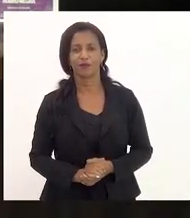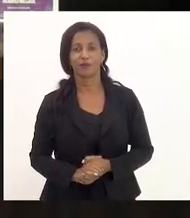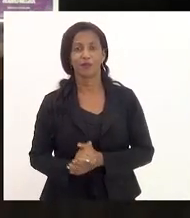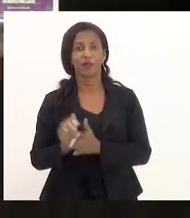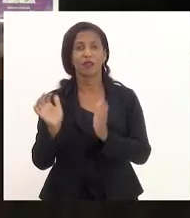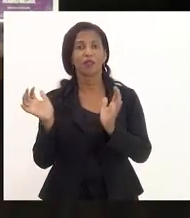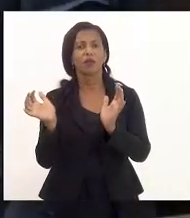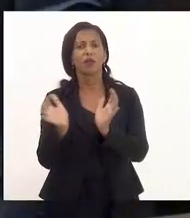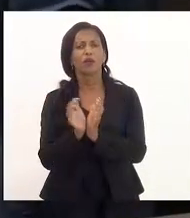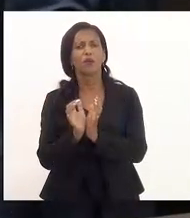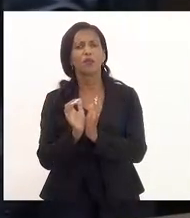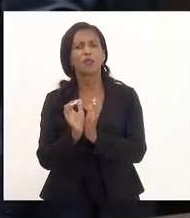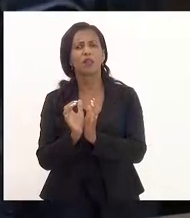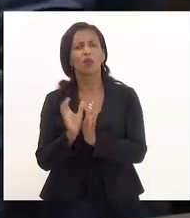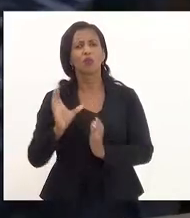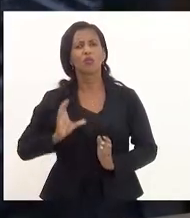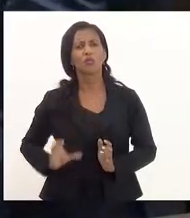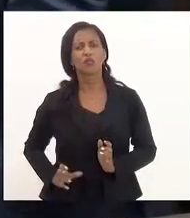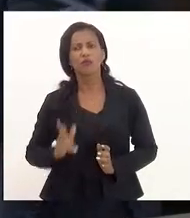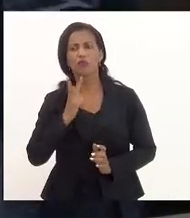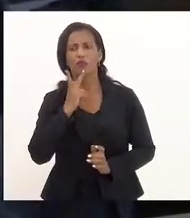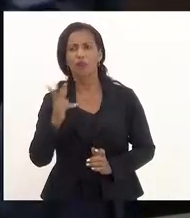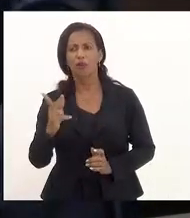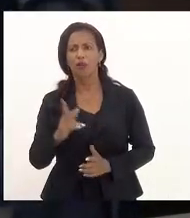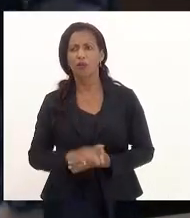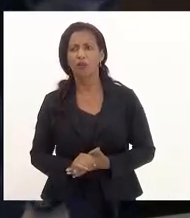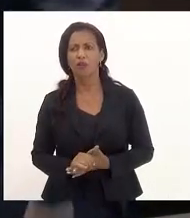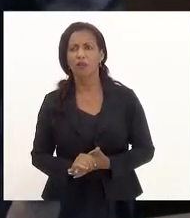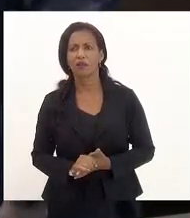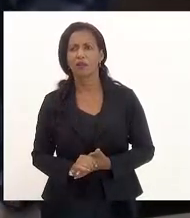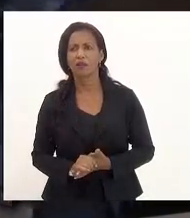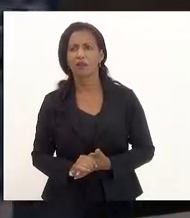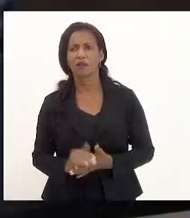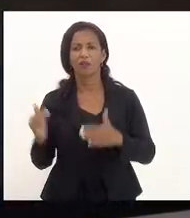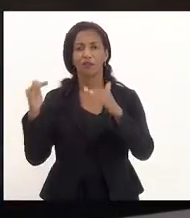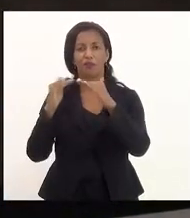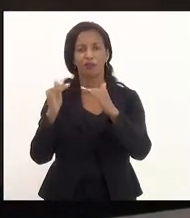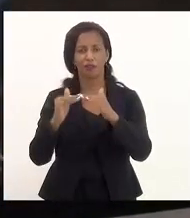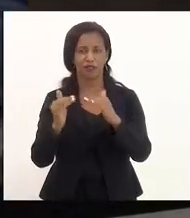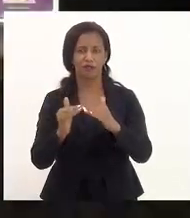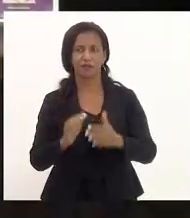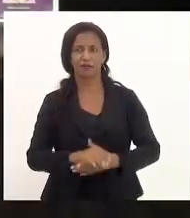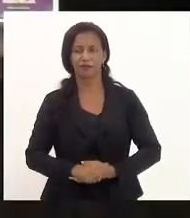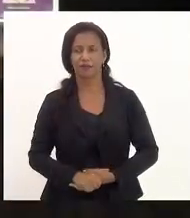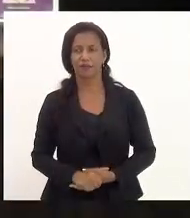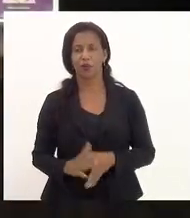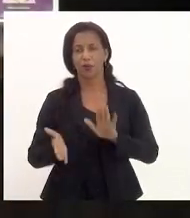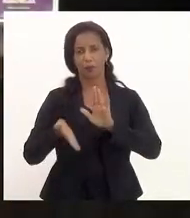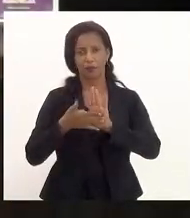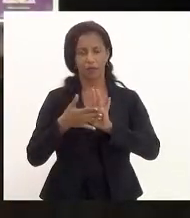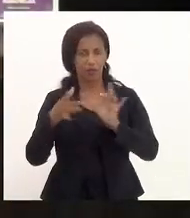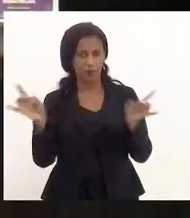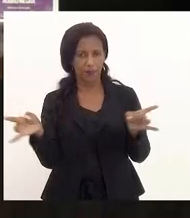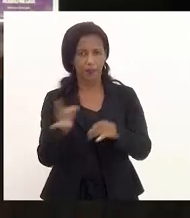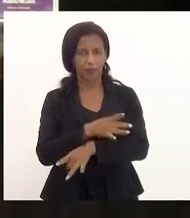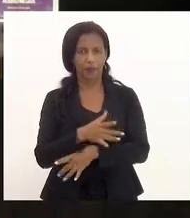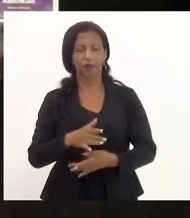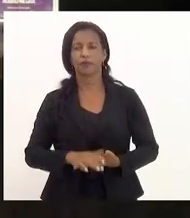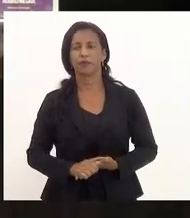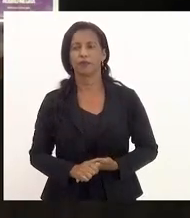a Comissão de Defesa Civil, já falou? Defesa Civil, nesse caso... Favorável. Os pareceres emitidos